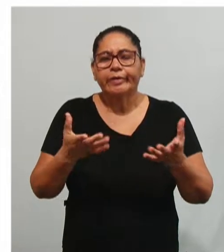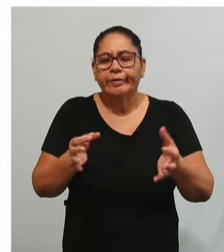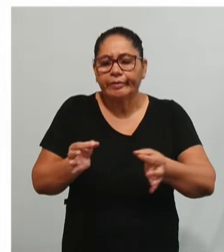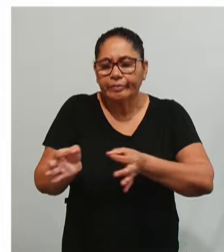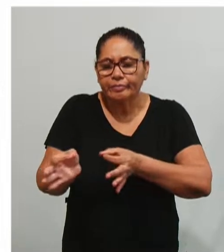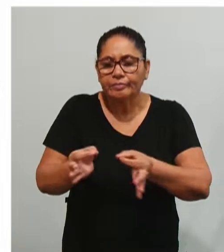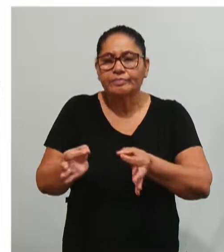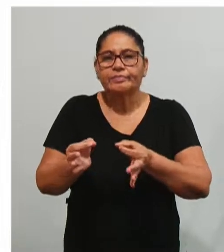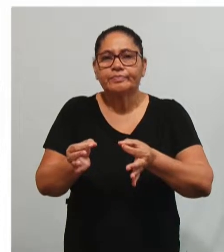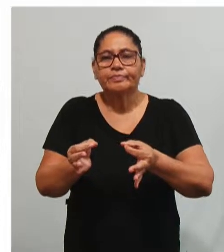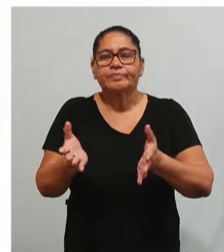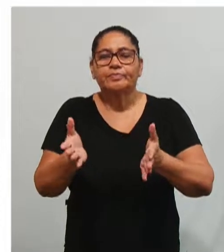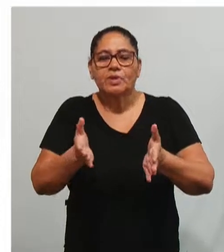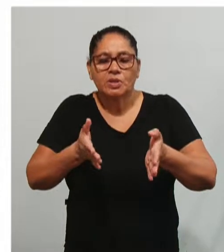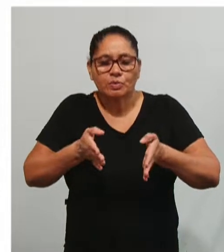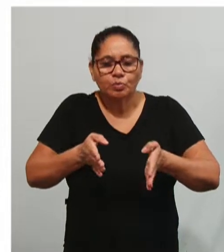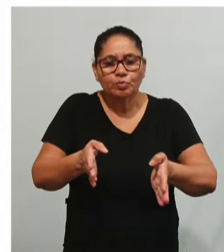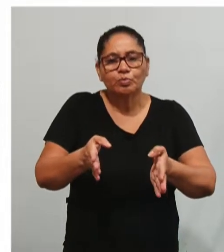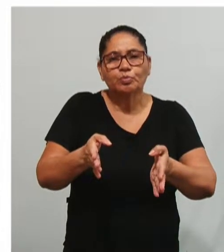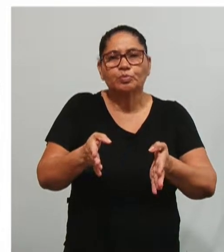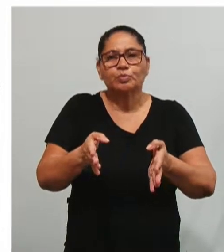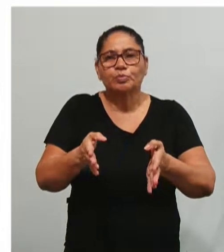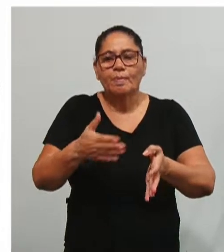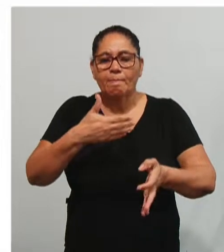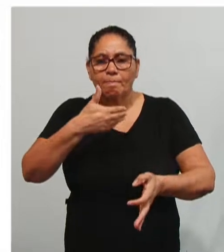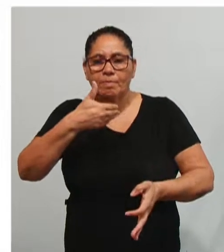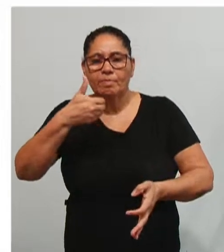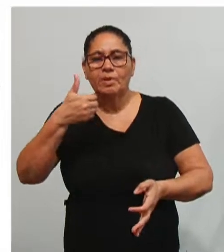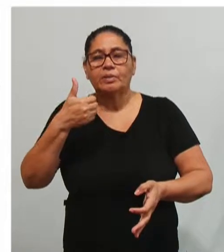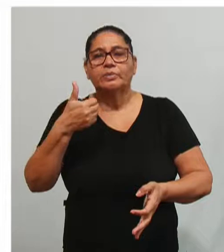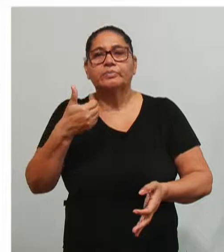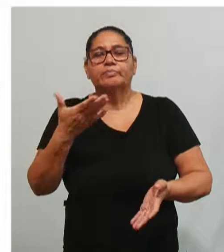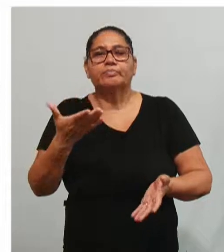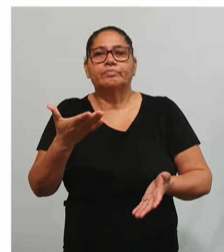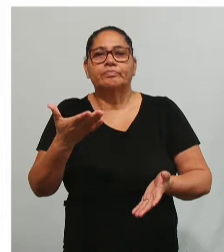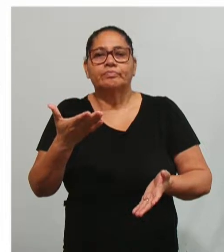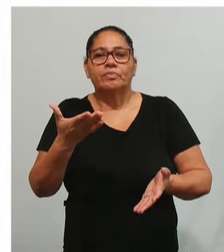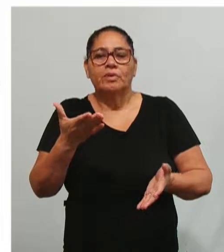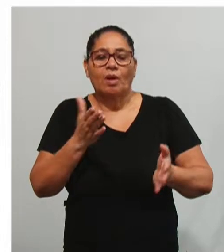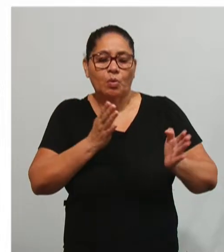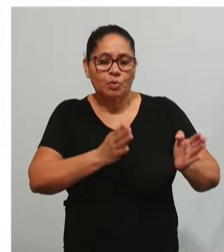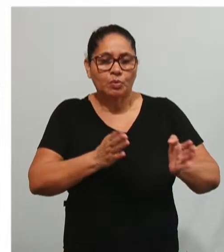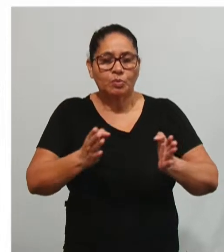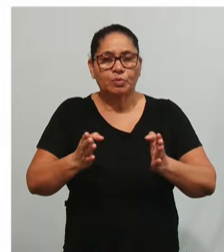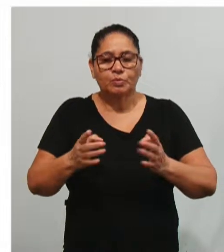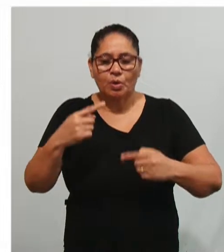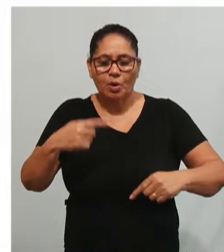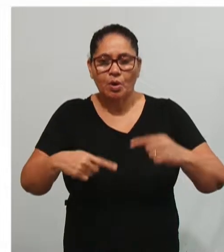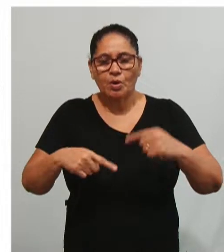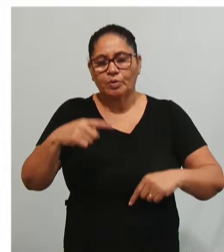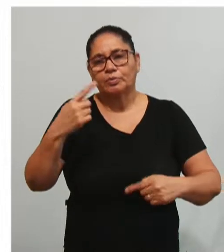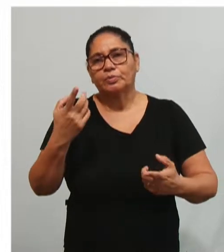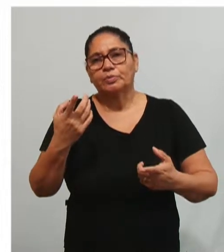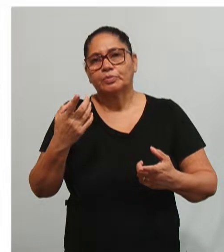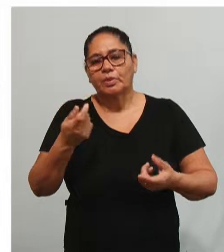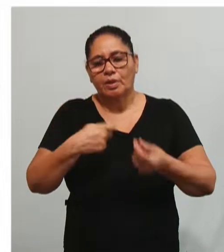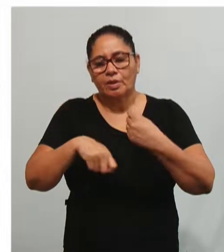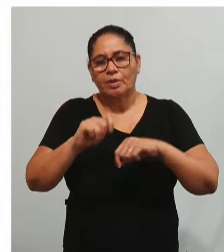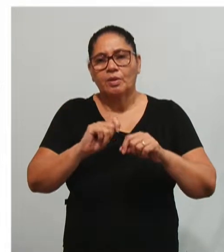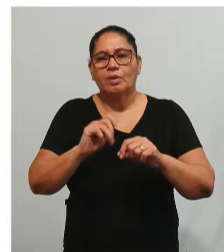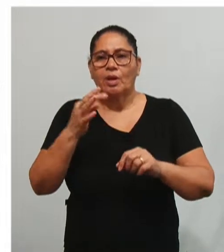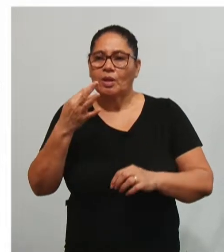são alinhadas e conduzidas. Ou seja, a partir de recursos materiais, financeiros,